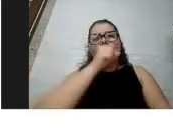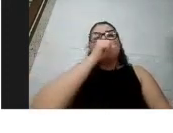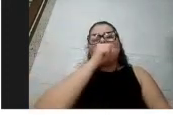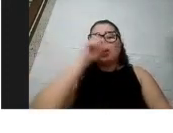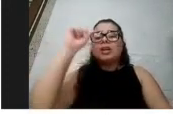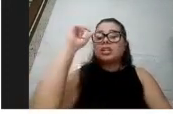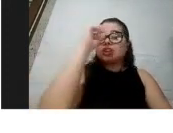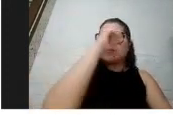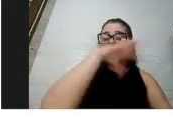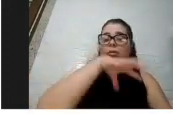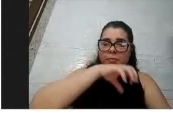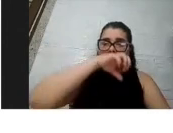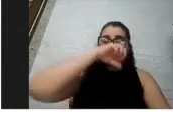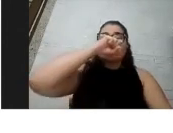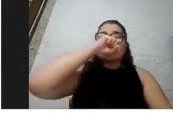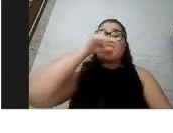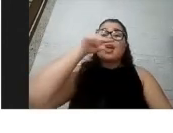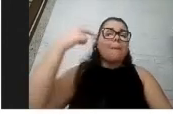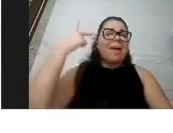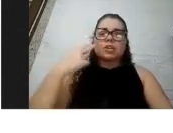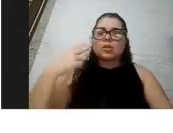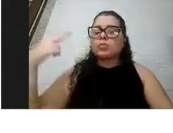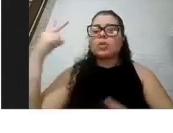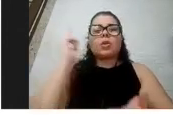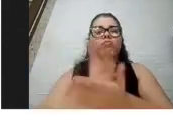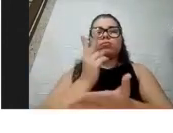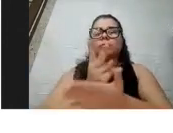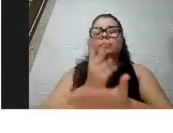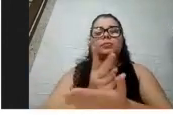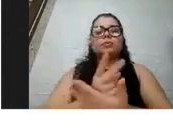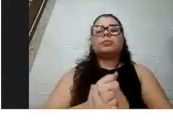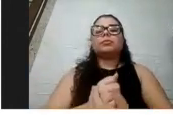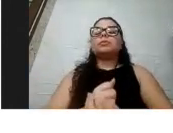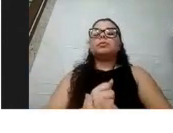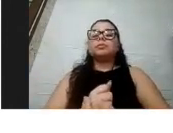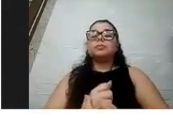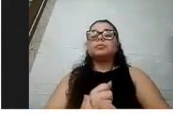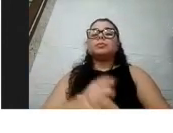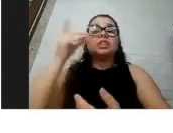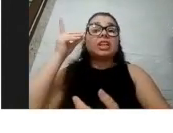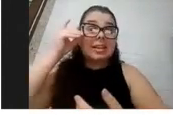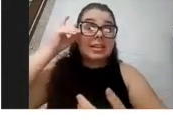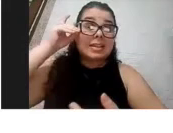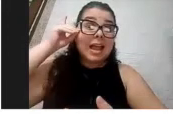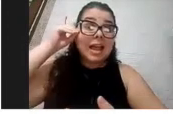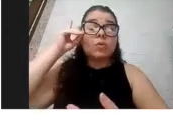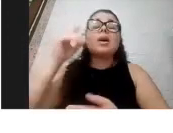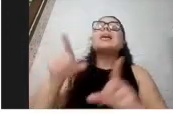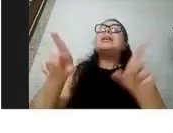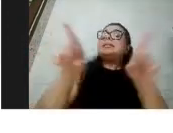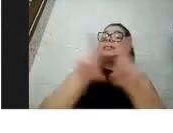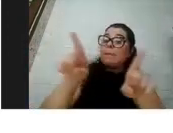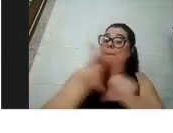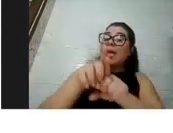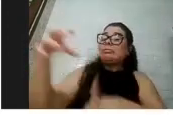são os sintomas mais frequentes nessa população de pessoas com síndrome de Down que internou que também são os sintomas